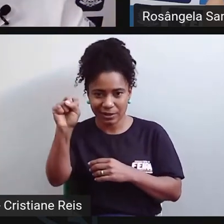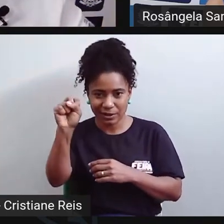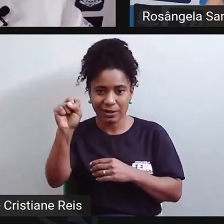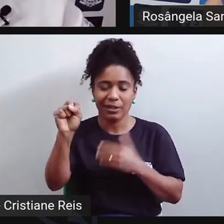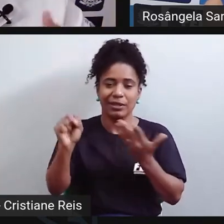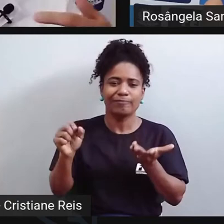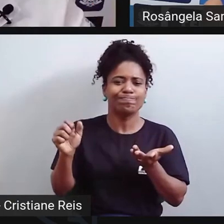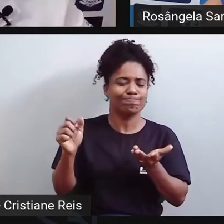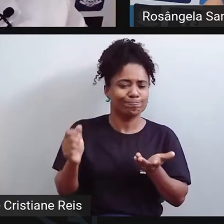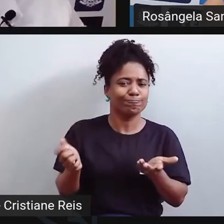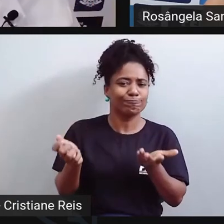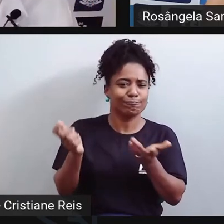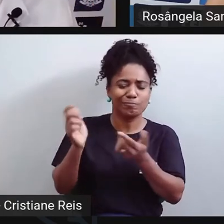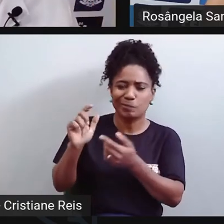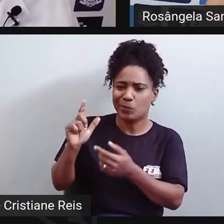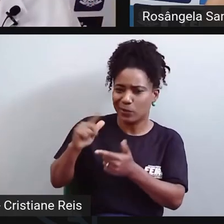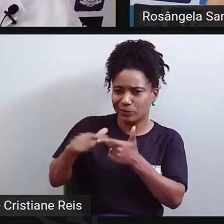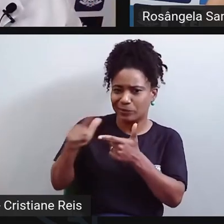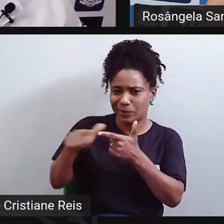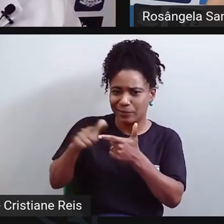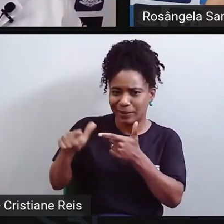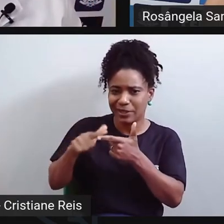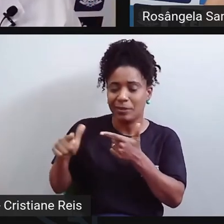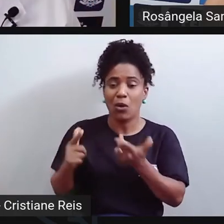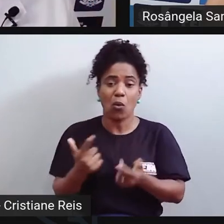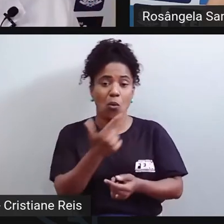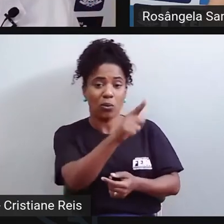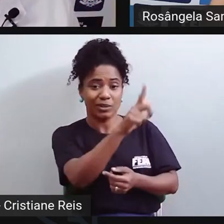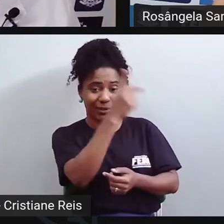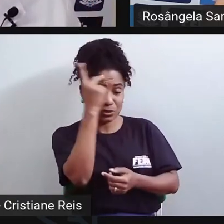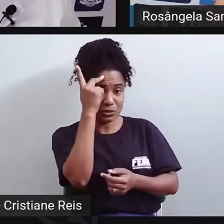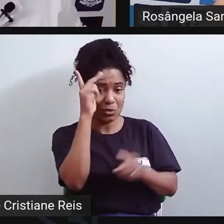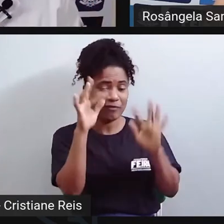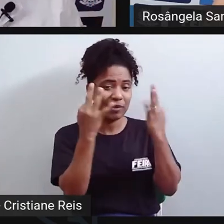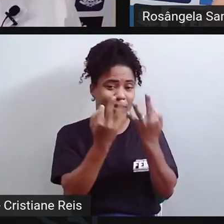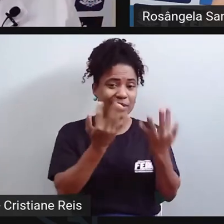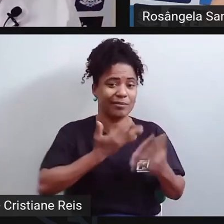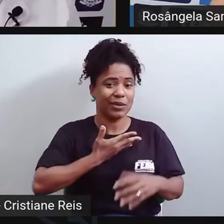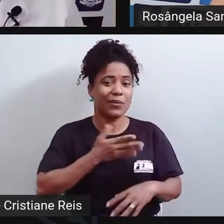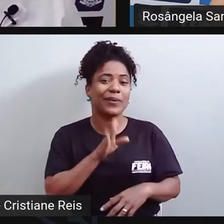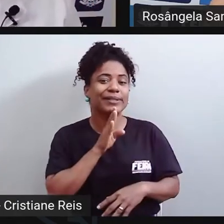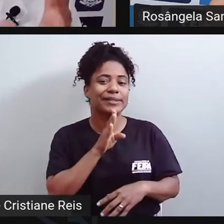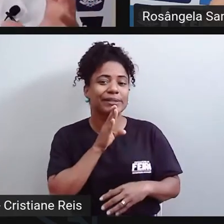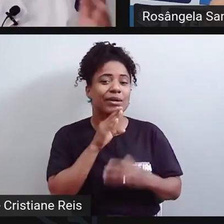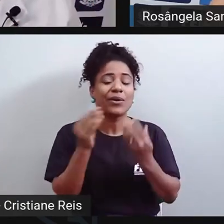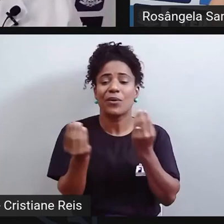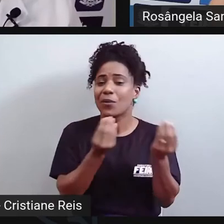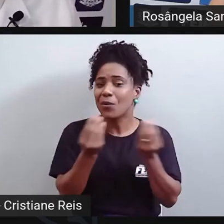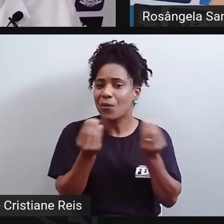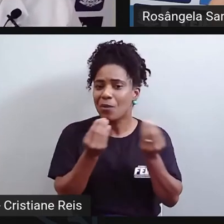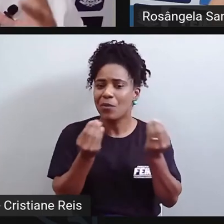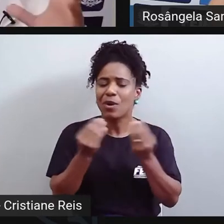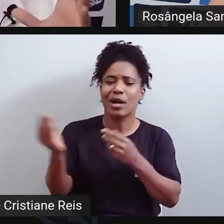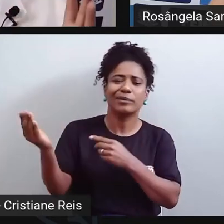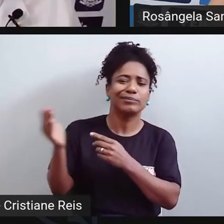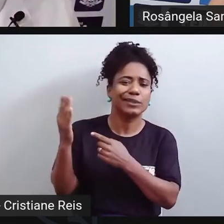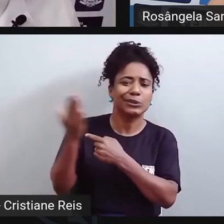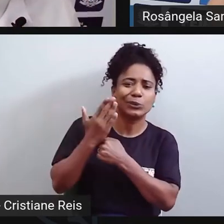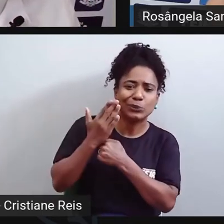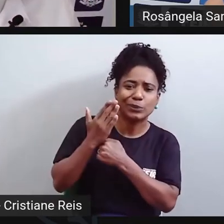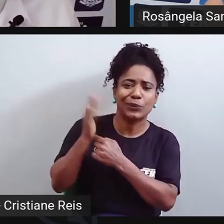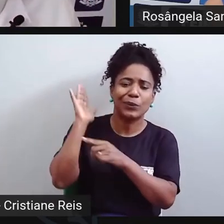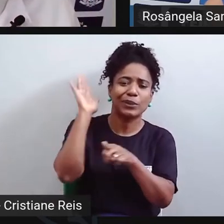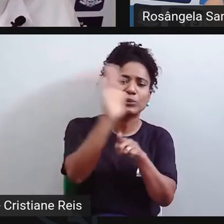alguém próximo ali que está passando por uma questão, onde procurar ajuda, como procurar ajuda, faz o quê? Pelo amor de Deus.